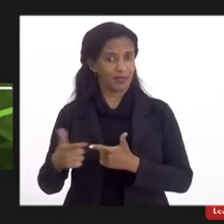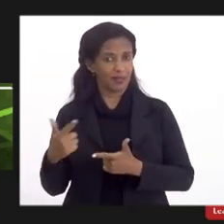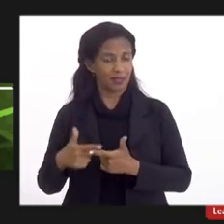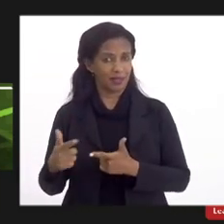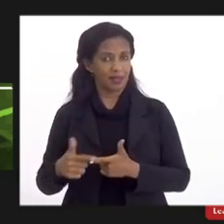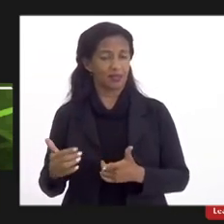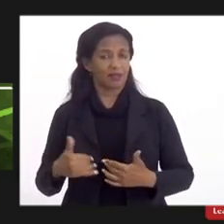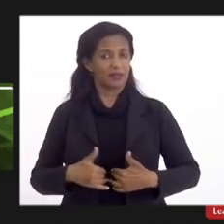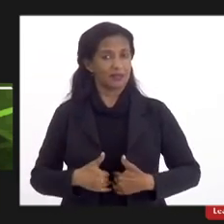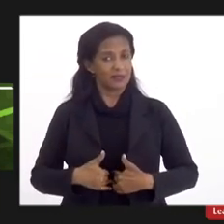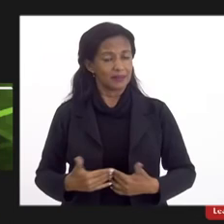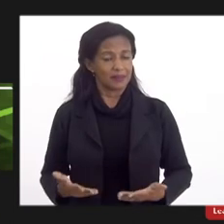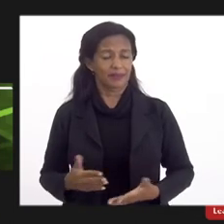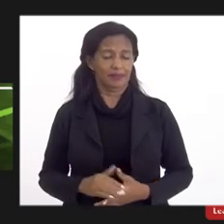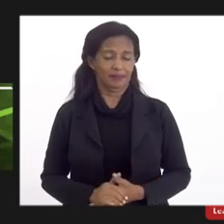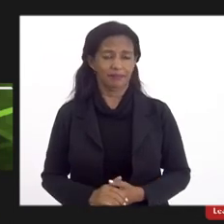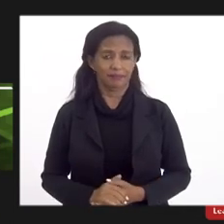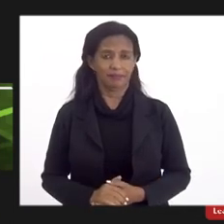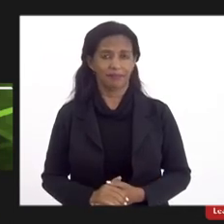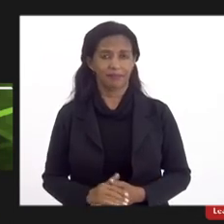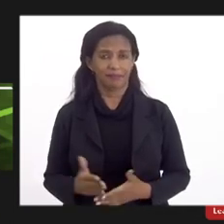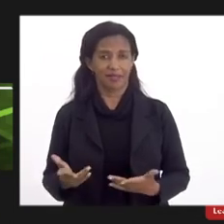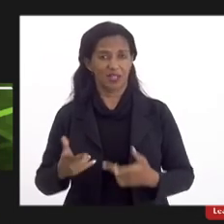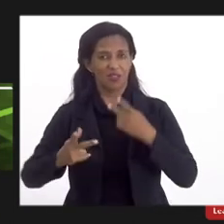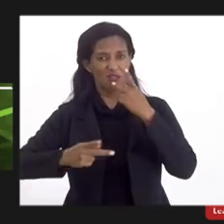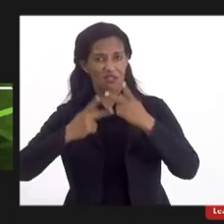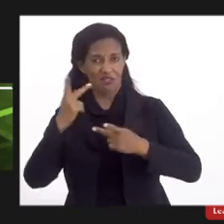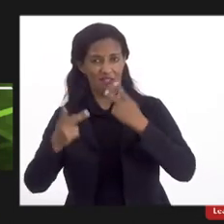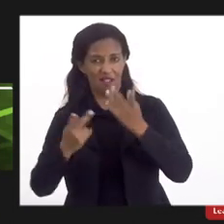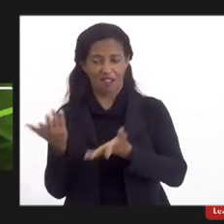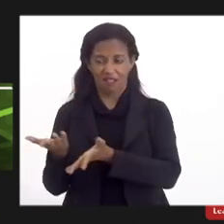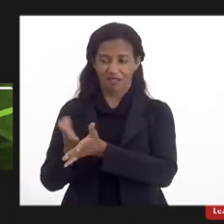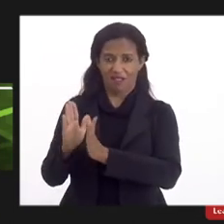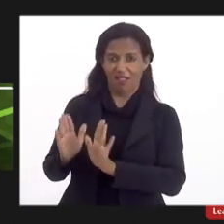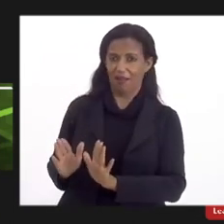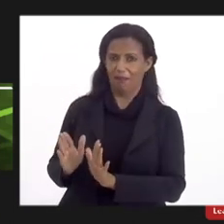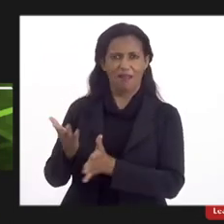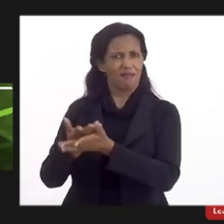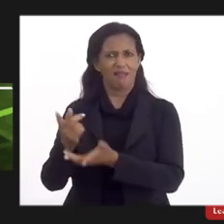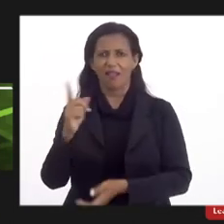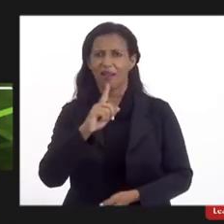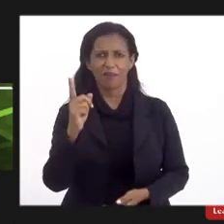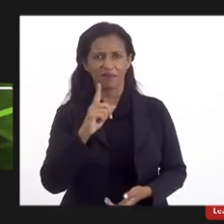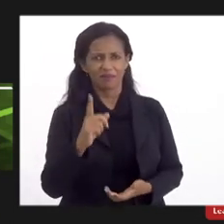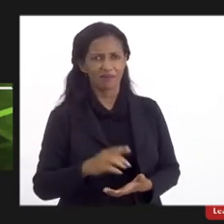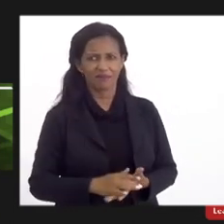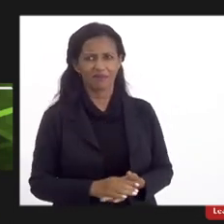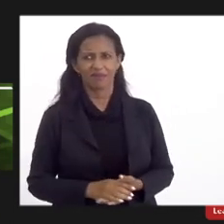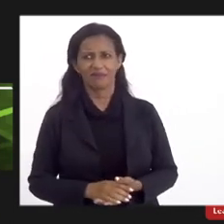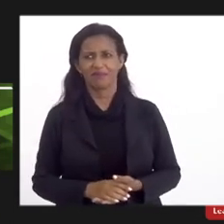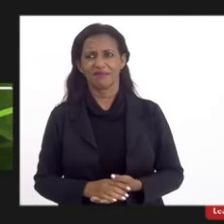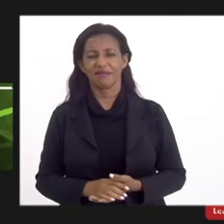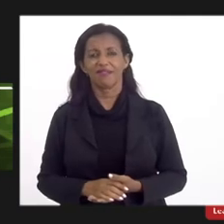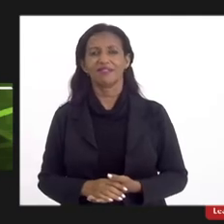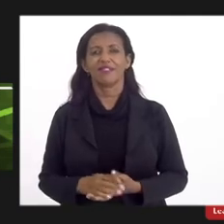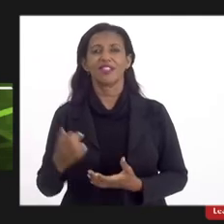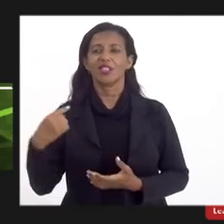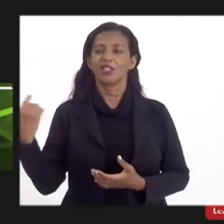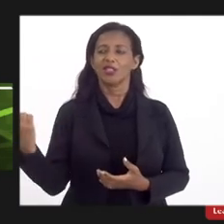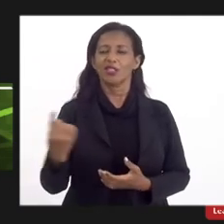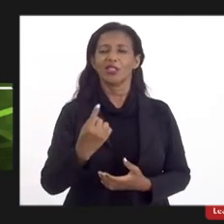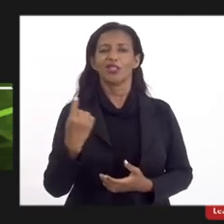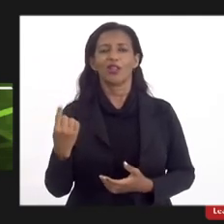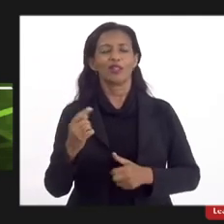então falar que a gente vai acabar não vai acabar não isso aí nós só